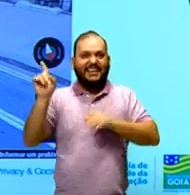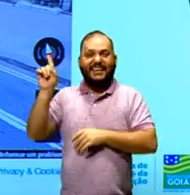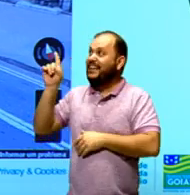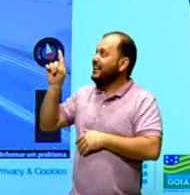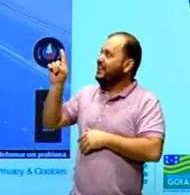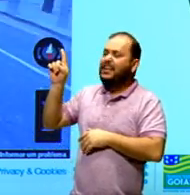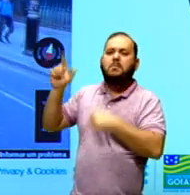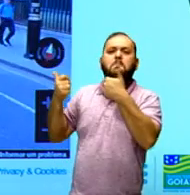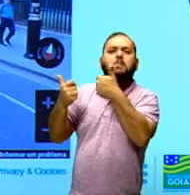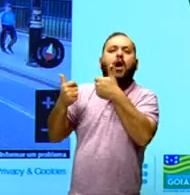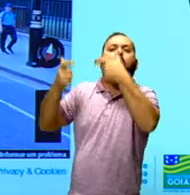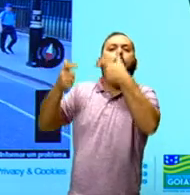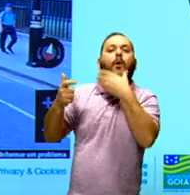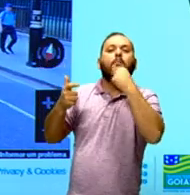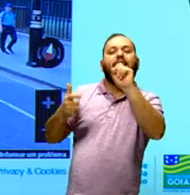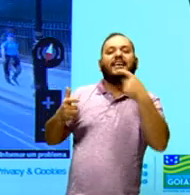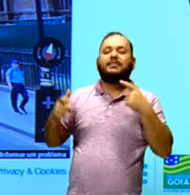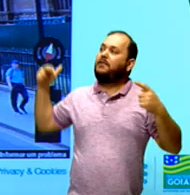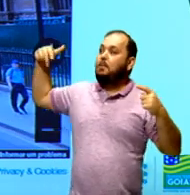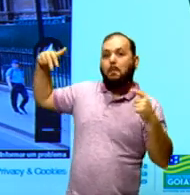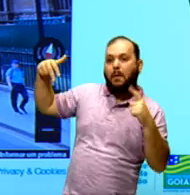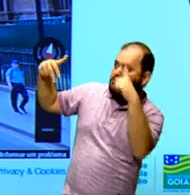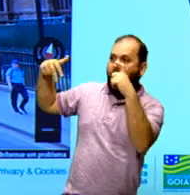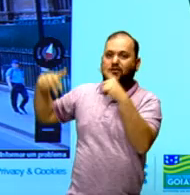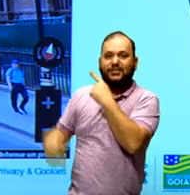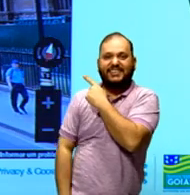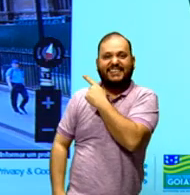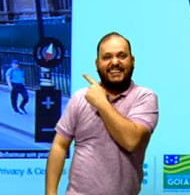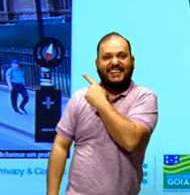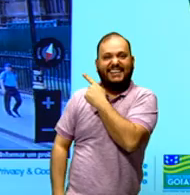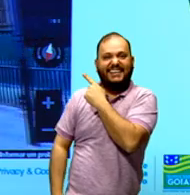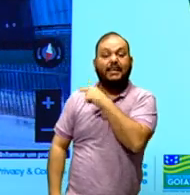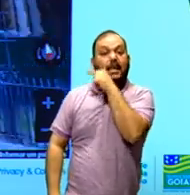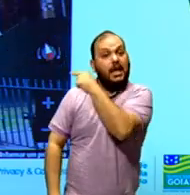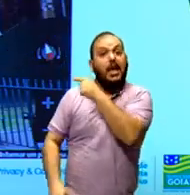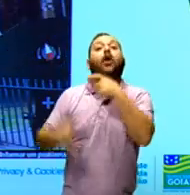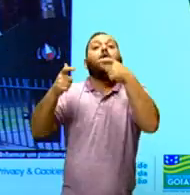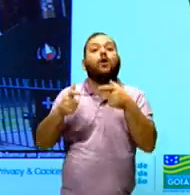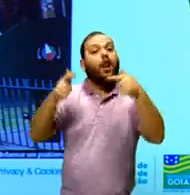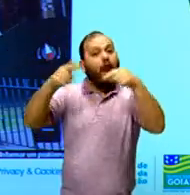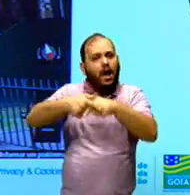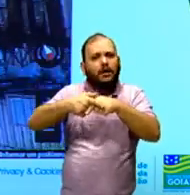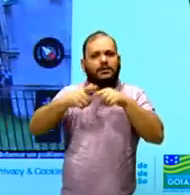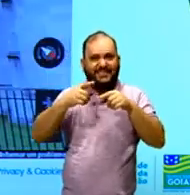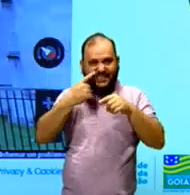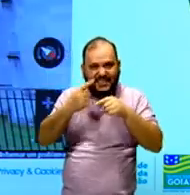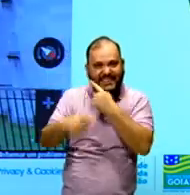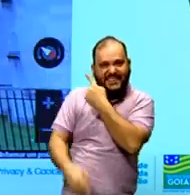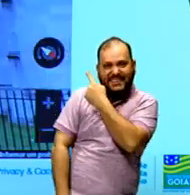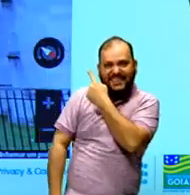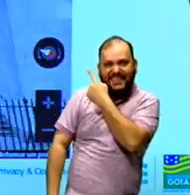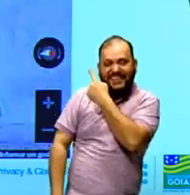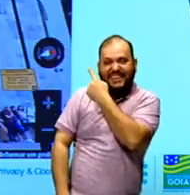vocês estão vendo aqui uma região de Londres, e mais ou menos nessa região que vocês estão vendo aqui, é onde